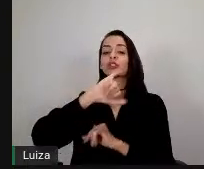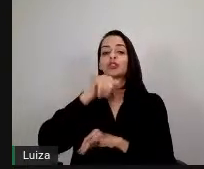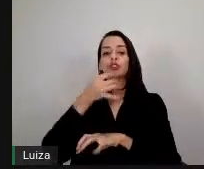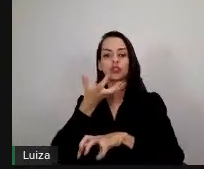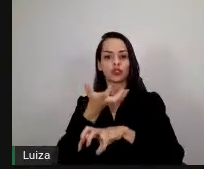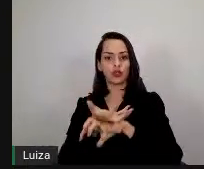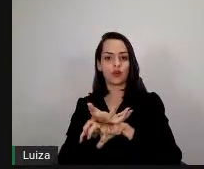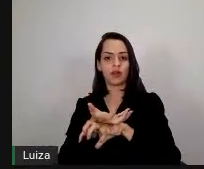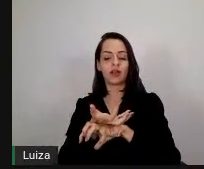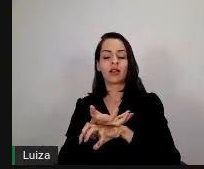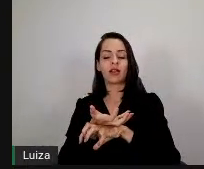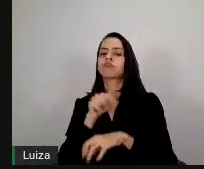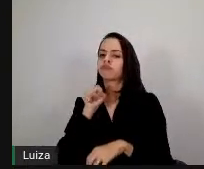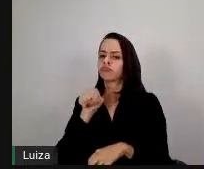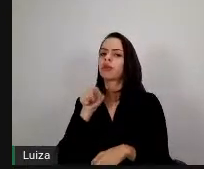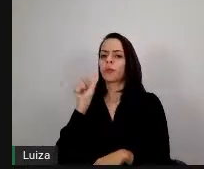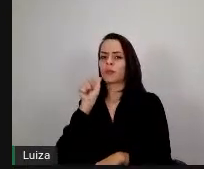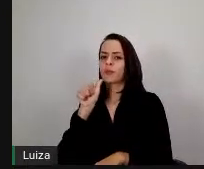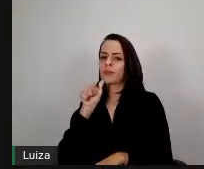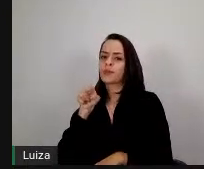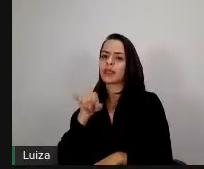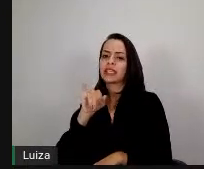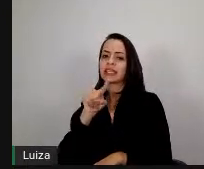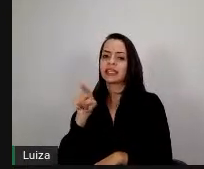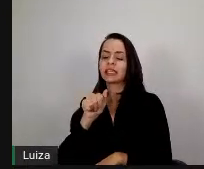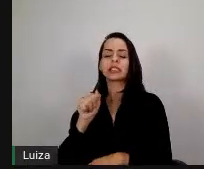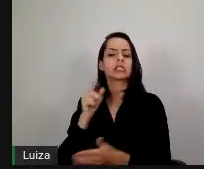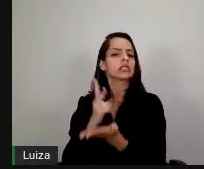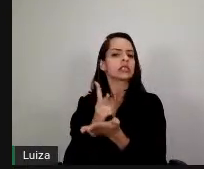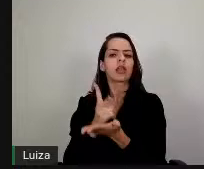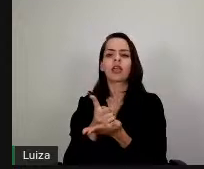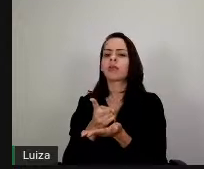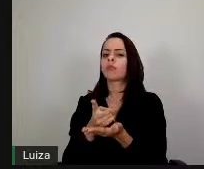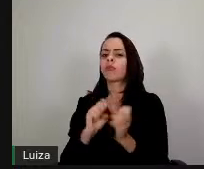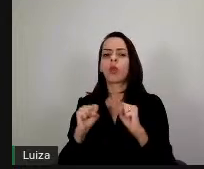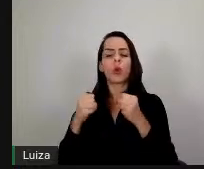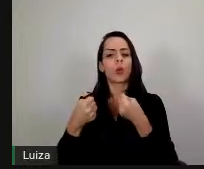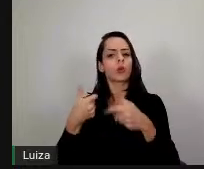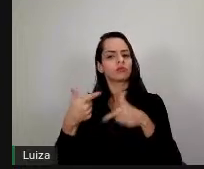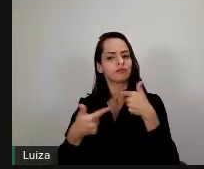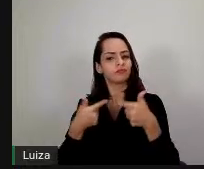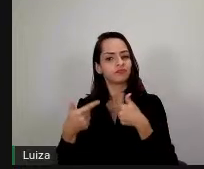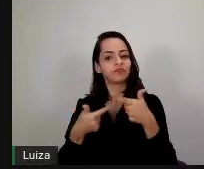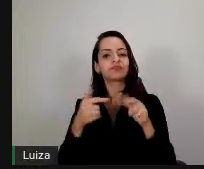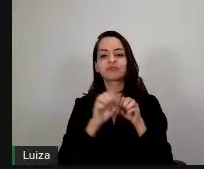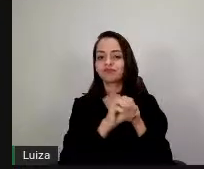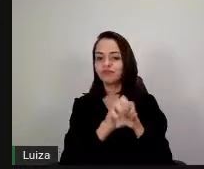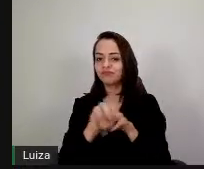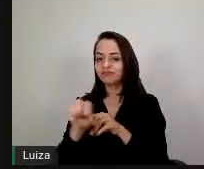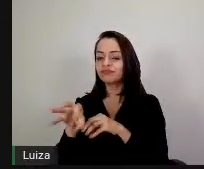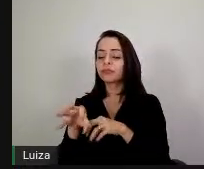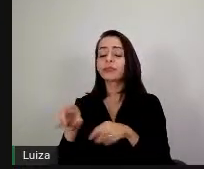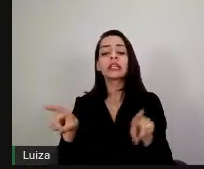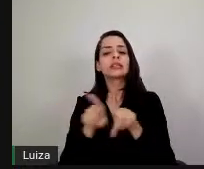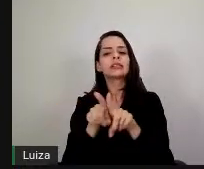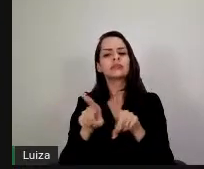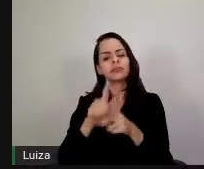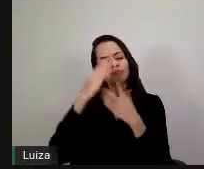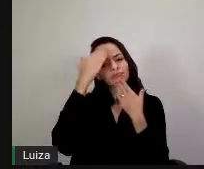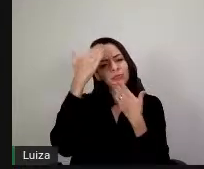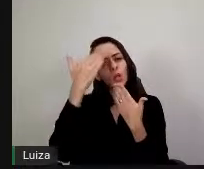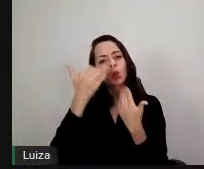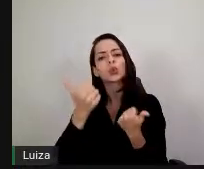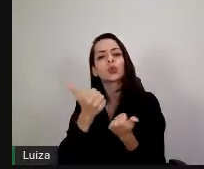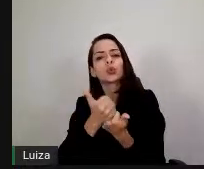para o ensino da nossa instituição. Eu também agradeço aos tutores de cada campus, que serão importantes no